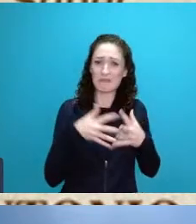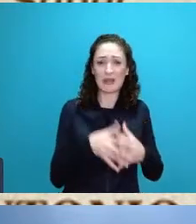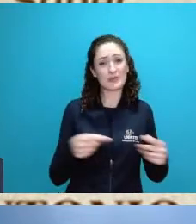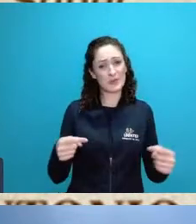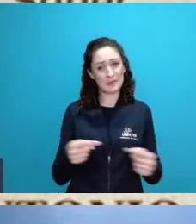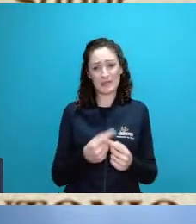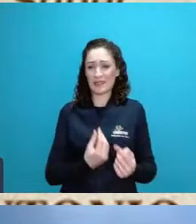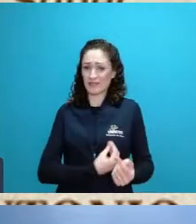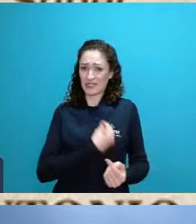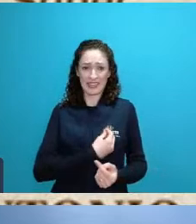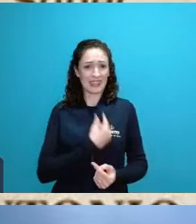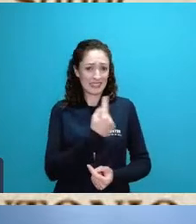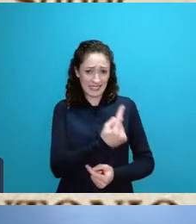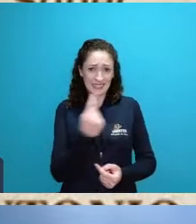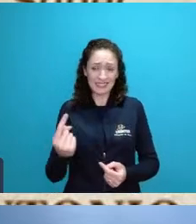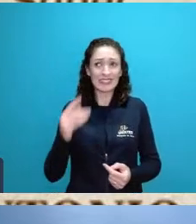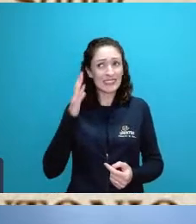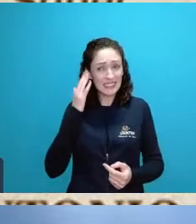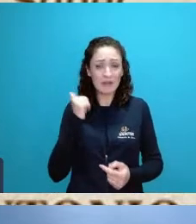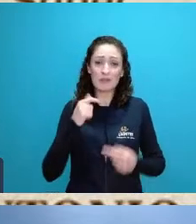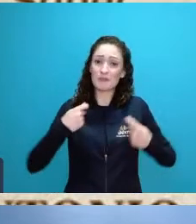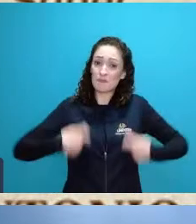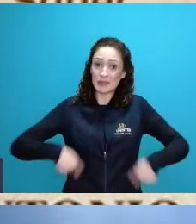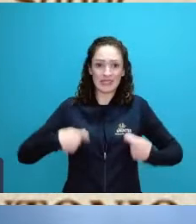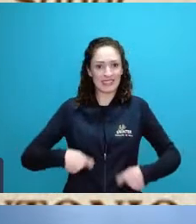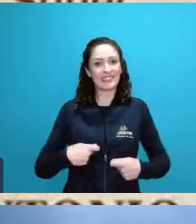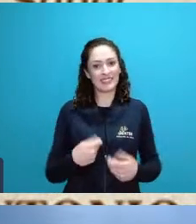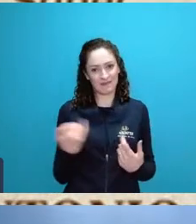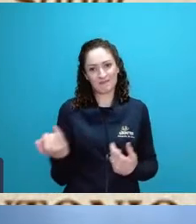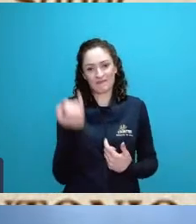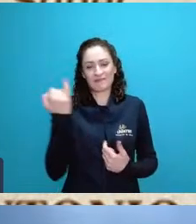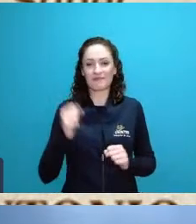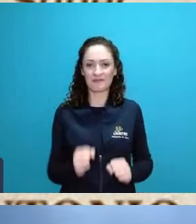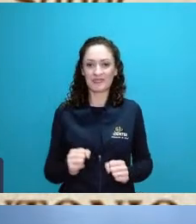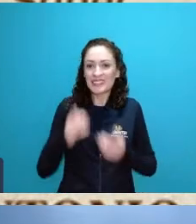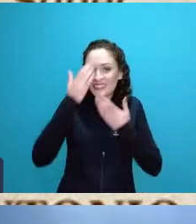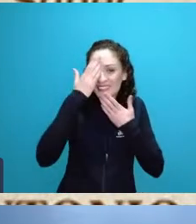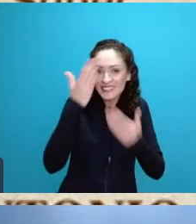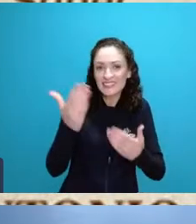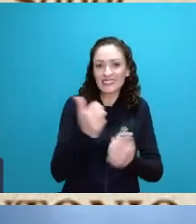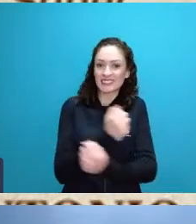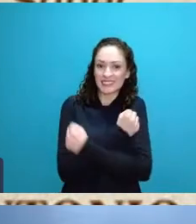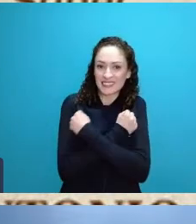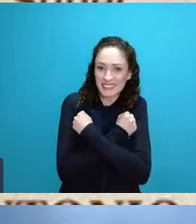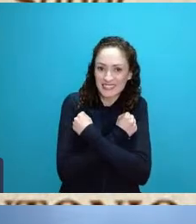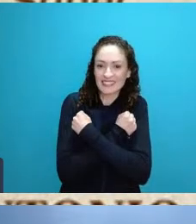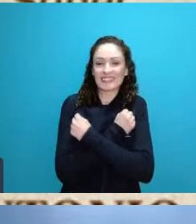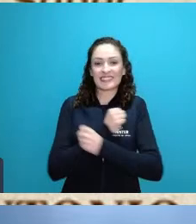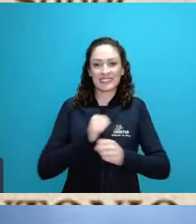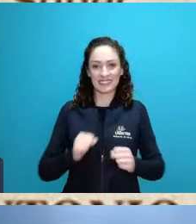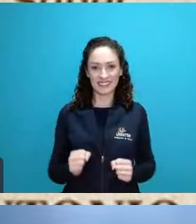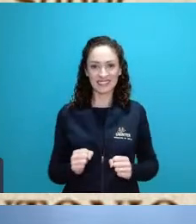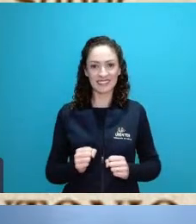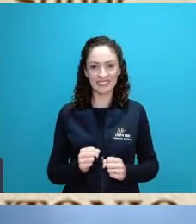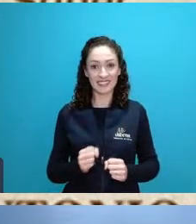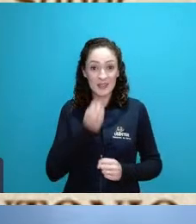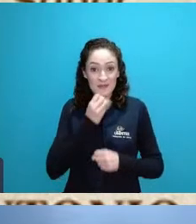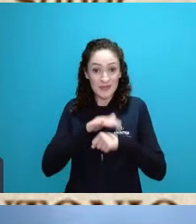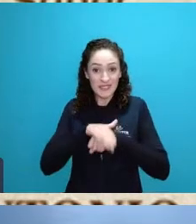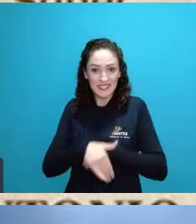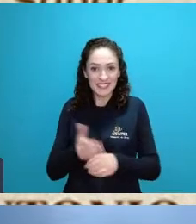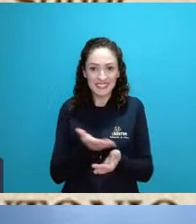porque nós dependemos disso disso então agradeço a todos um grande abraço e tenha uma boa noite